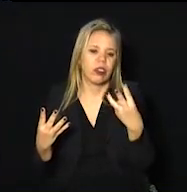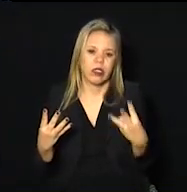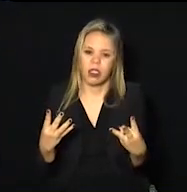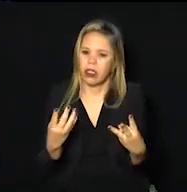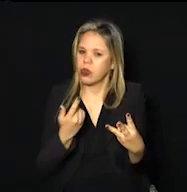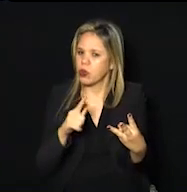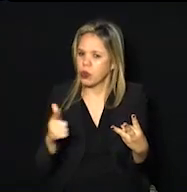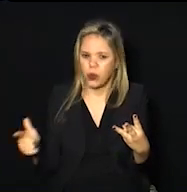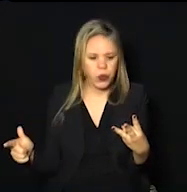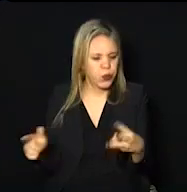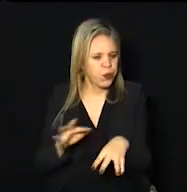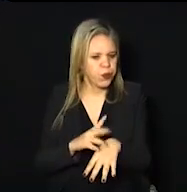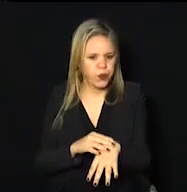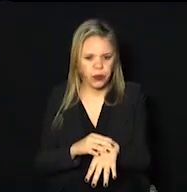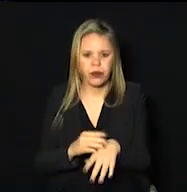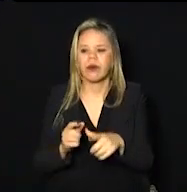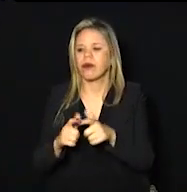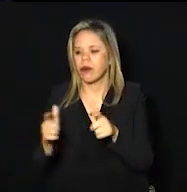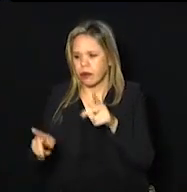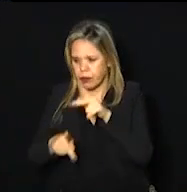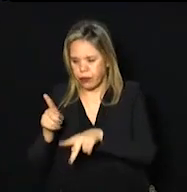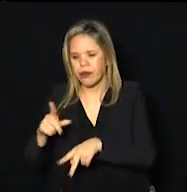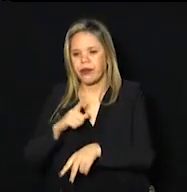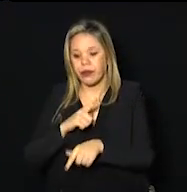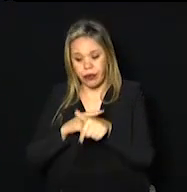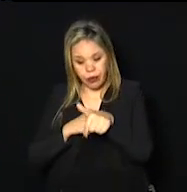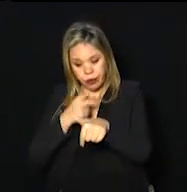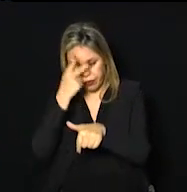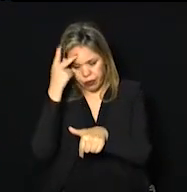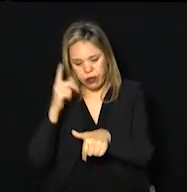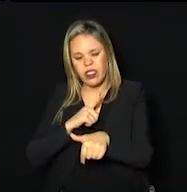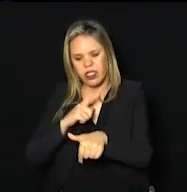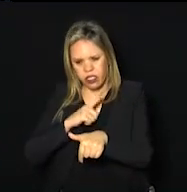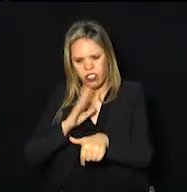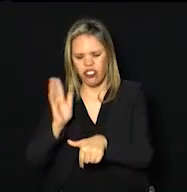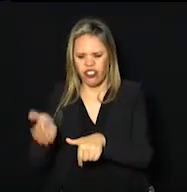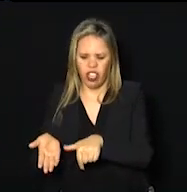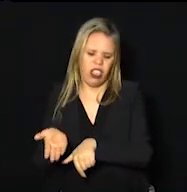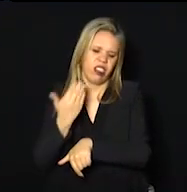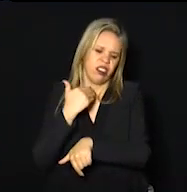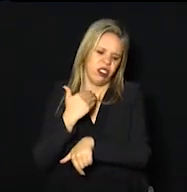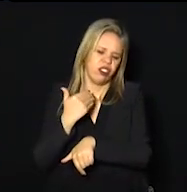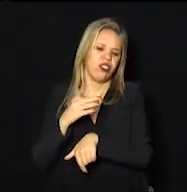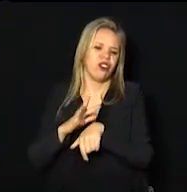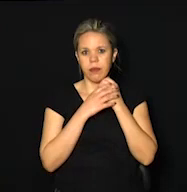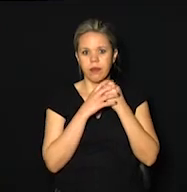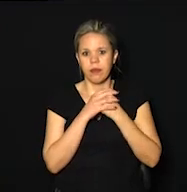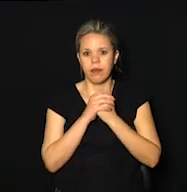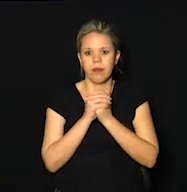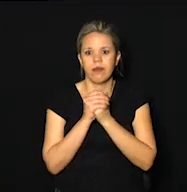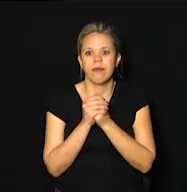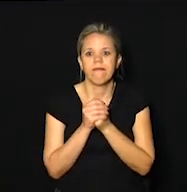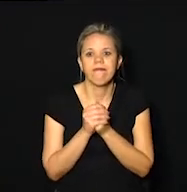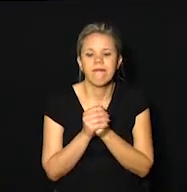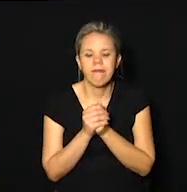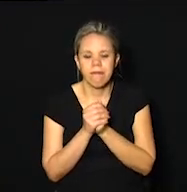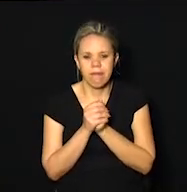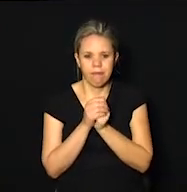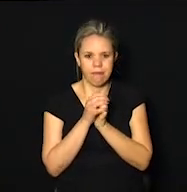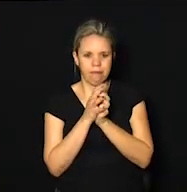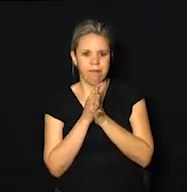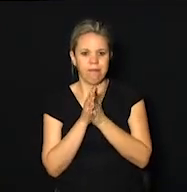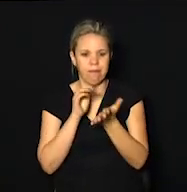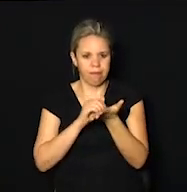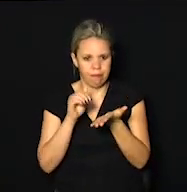tinham outras doenças, a maioria, sete, tinham outras doenças, outras comorbidades. E o